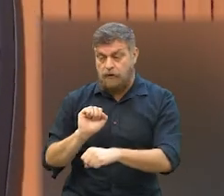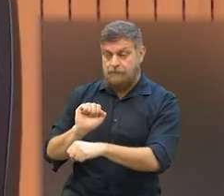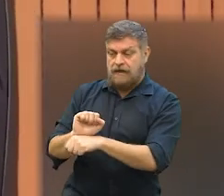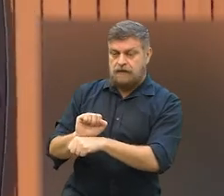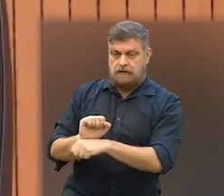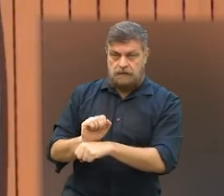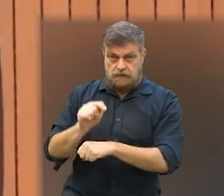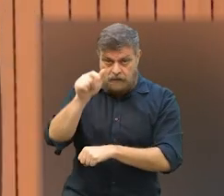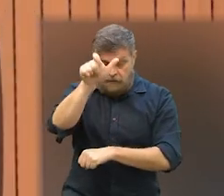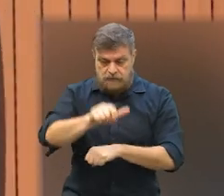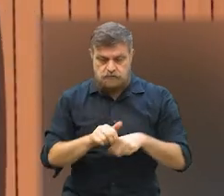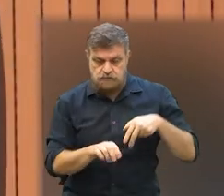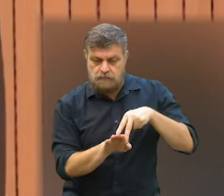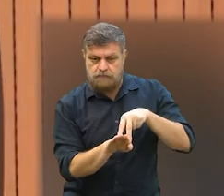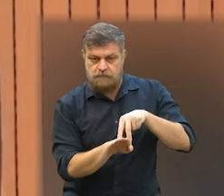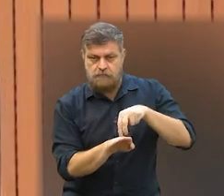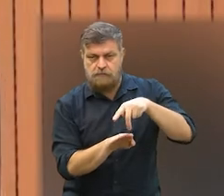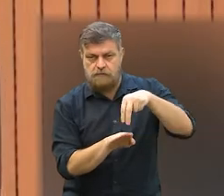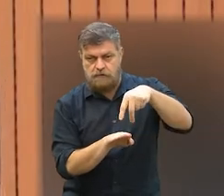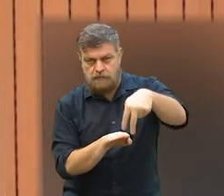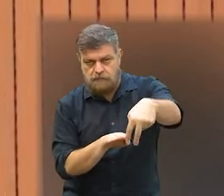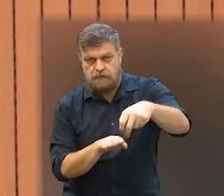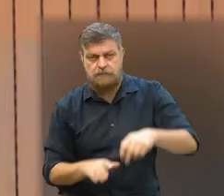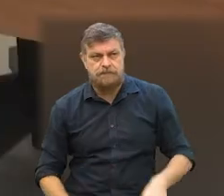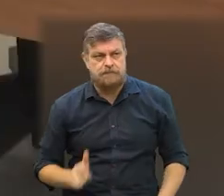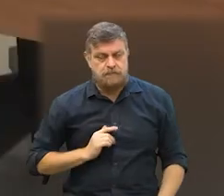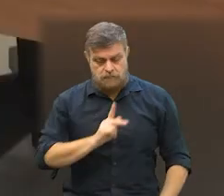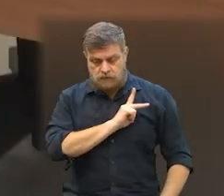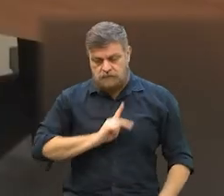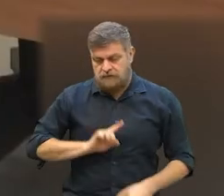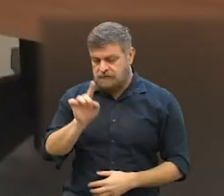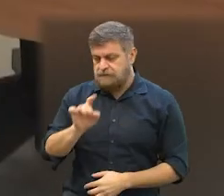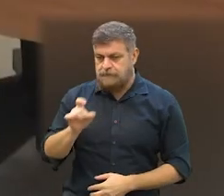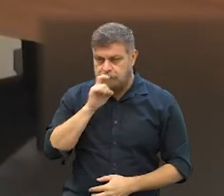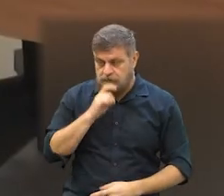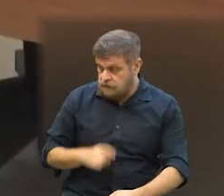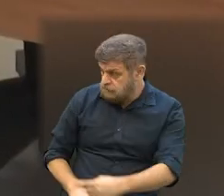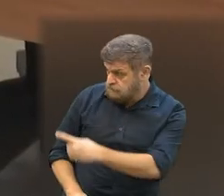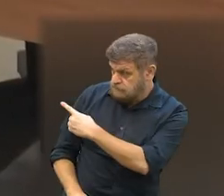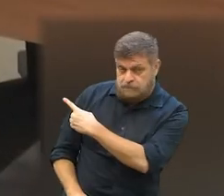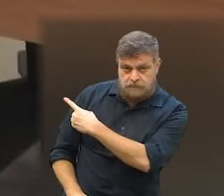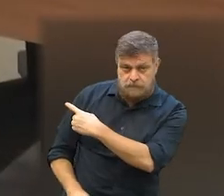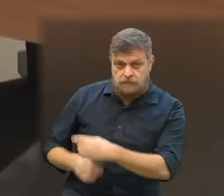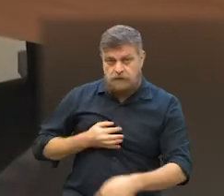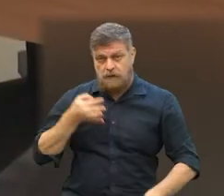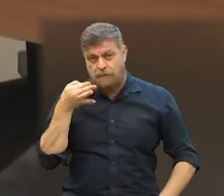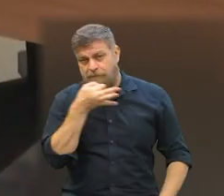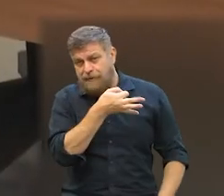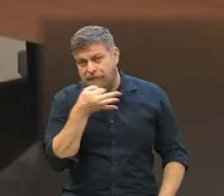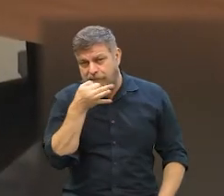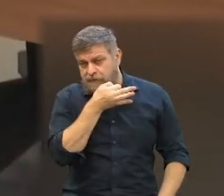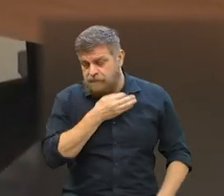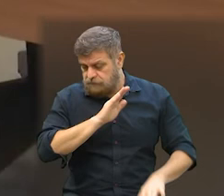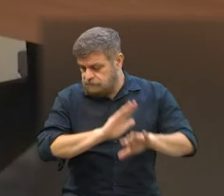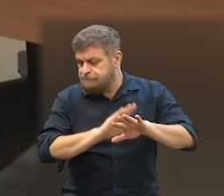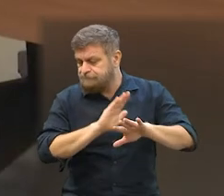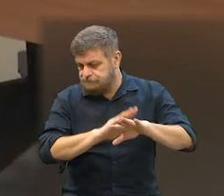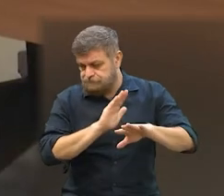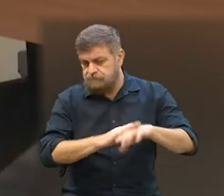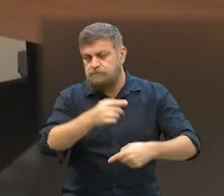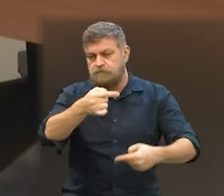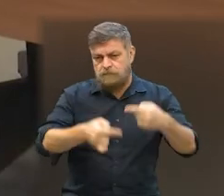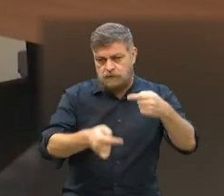pararem quando alguma pessoa colocar o pé na faixa. O presidente da Câmara, o vereador Zé Carlos, comentou a